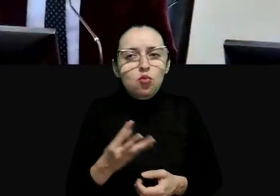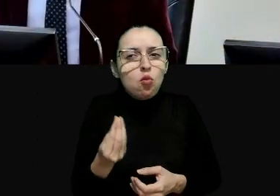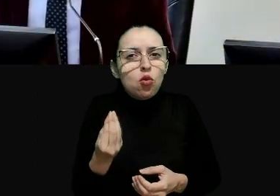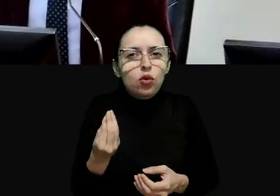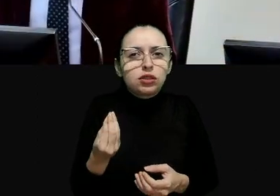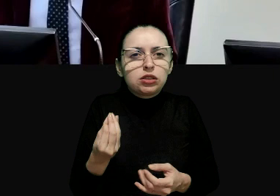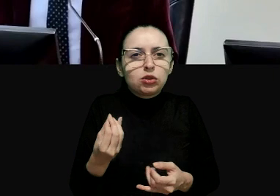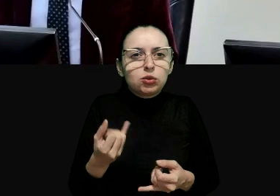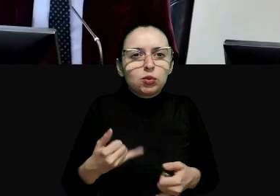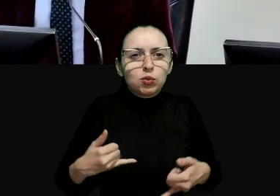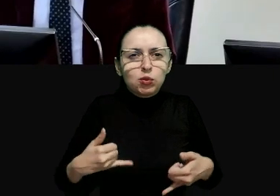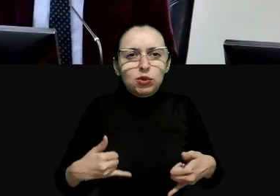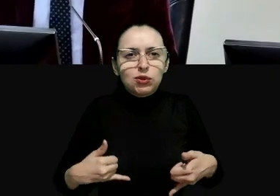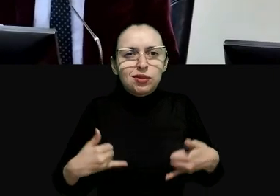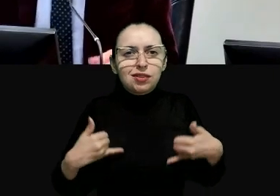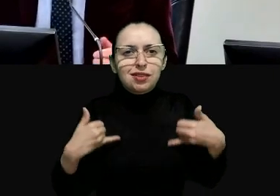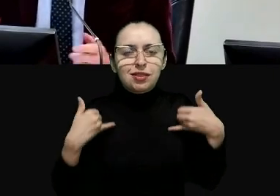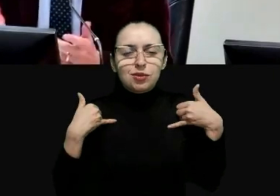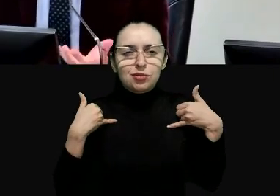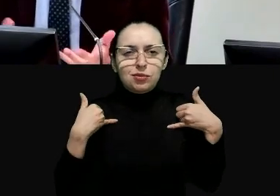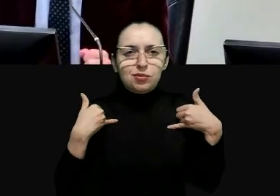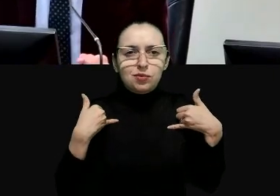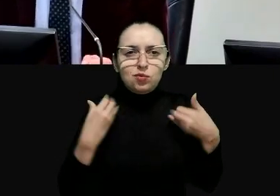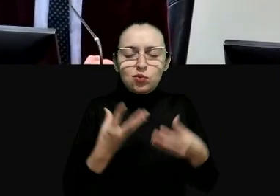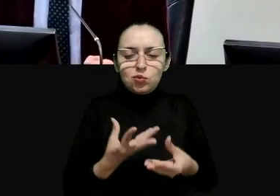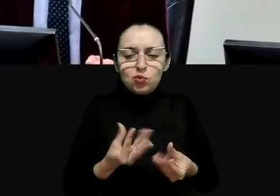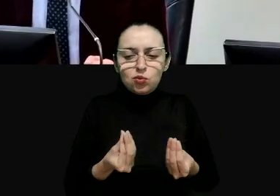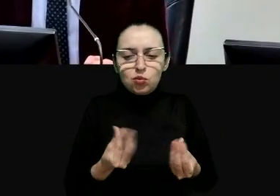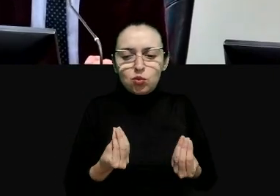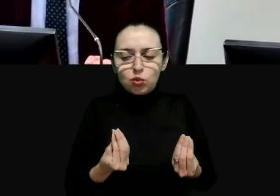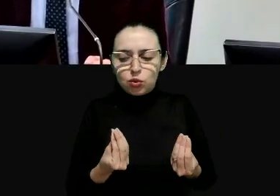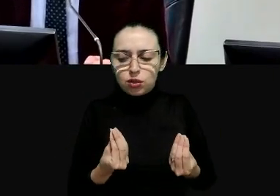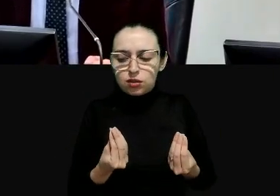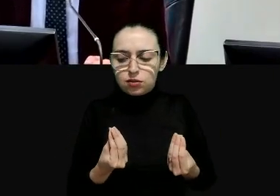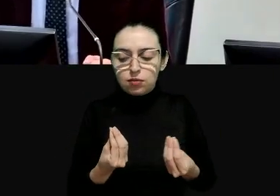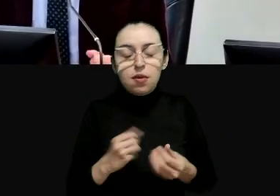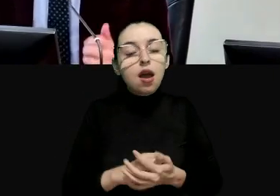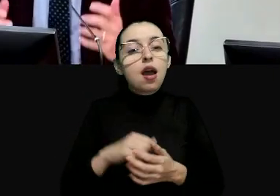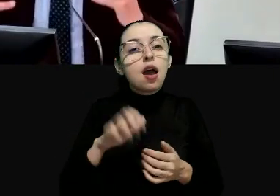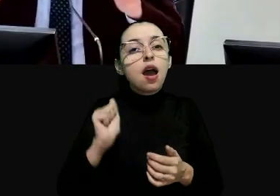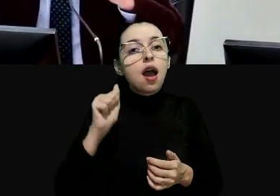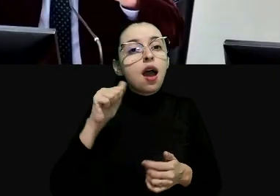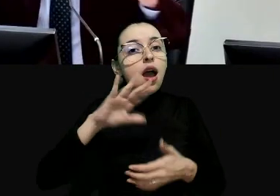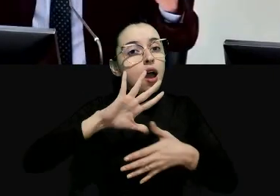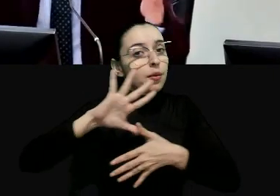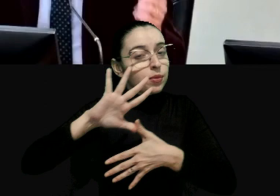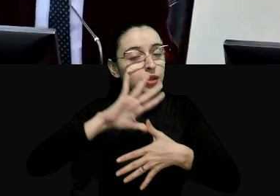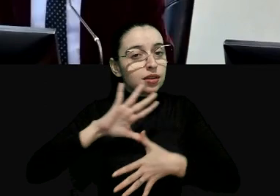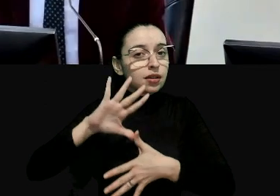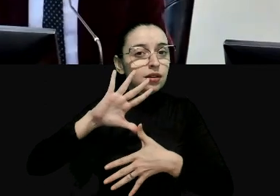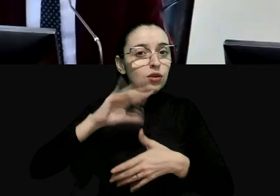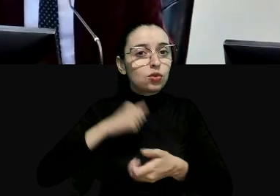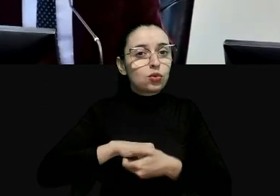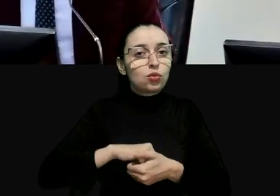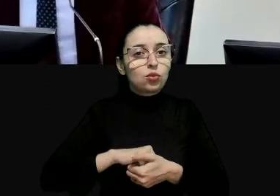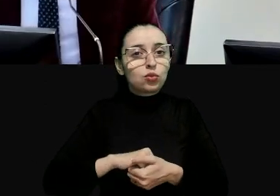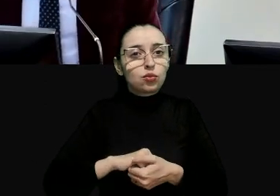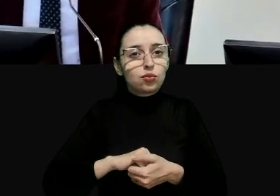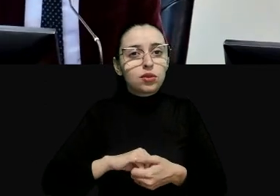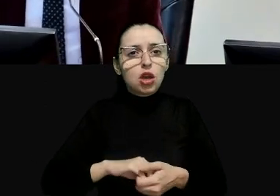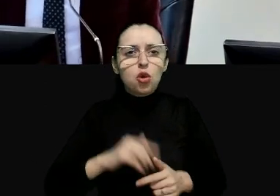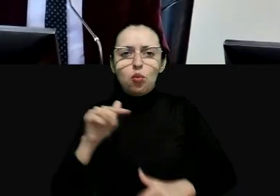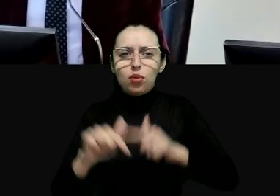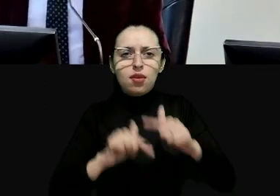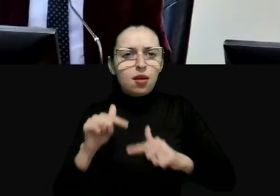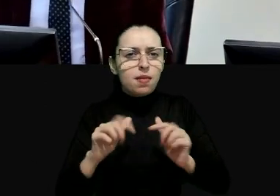regional que é o constitucionalismo latino latino-americano o que vou expor expor hoje